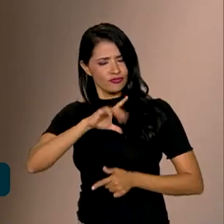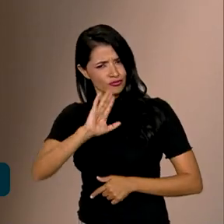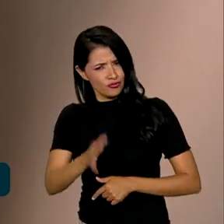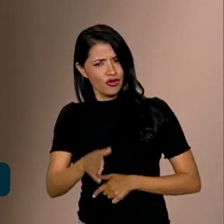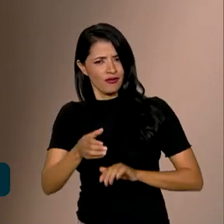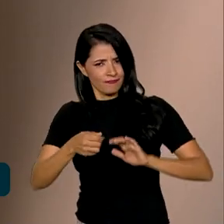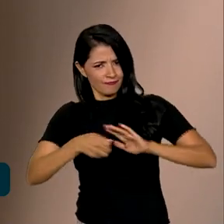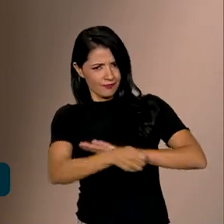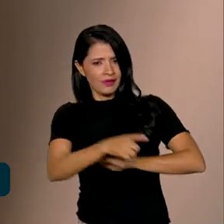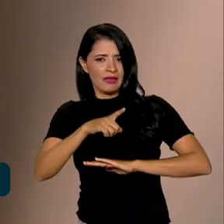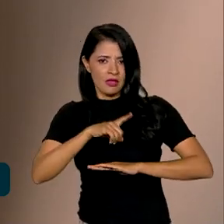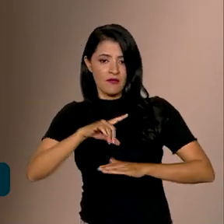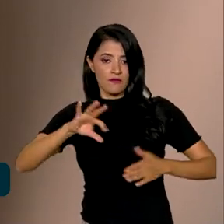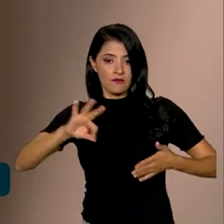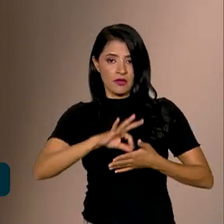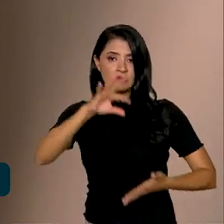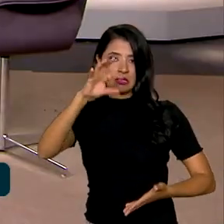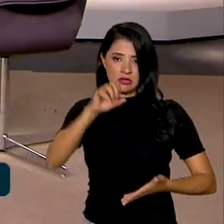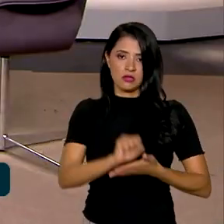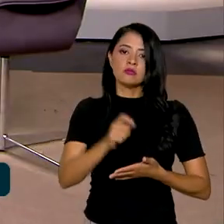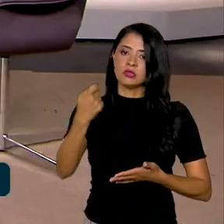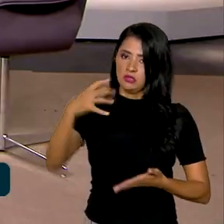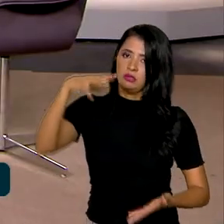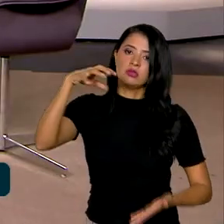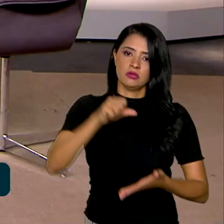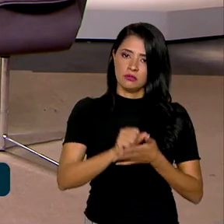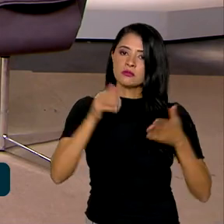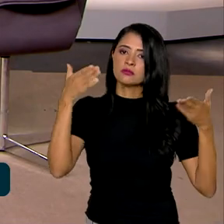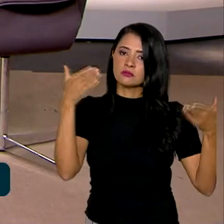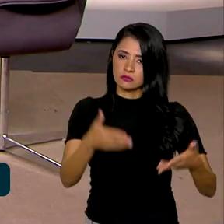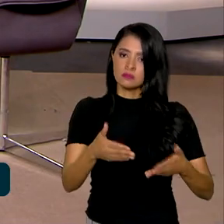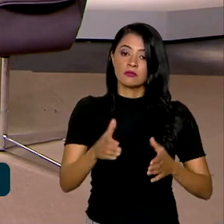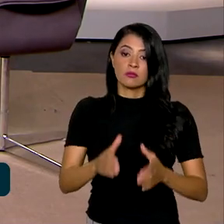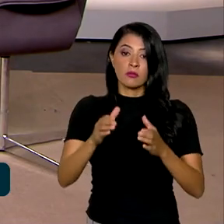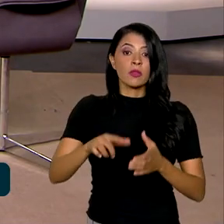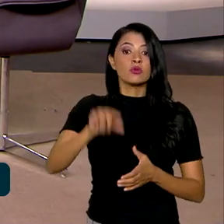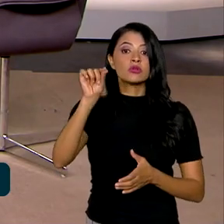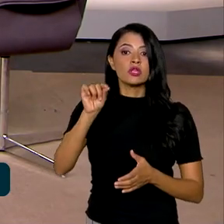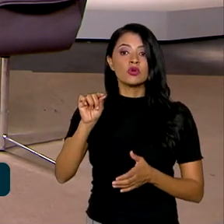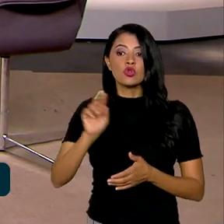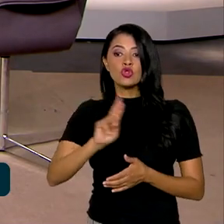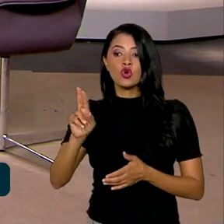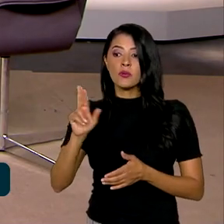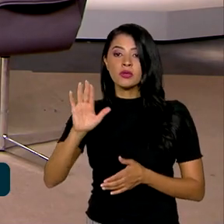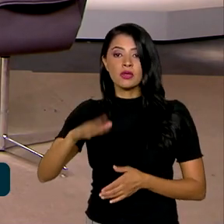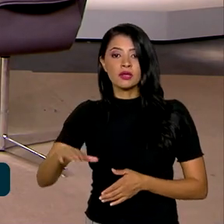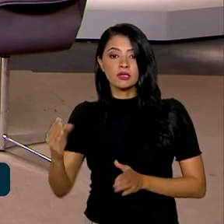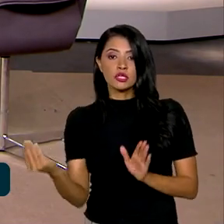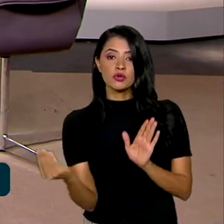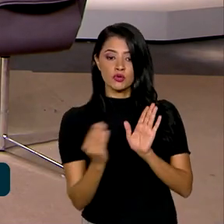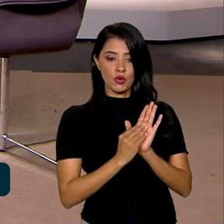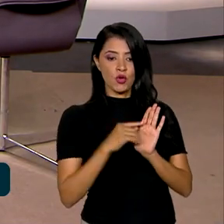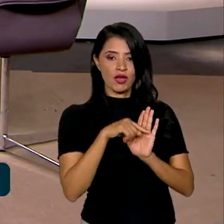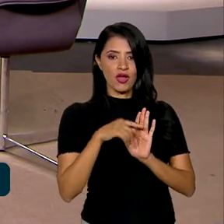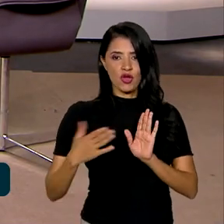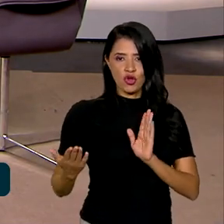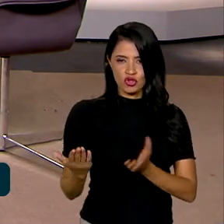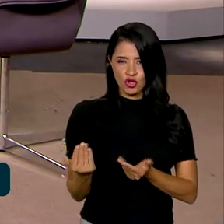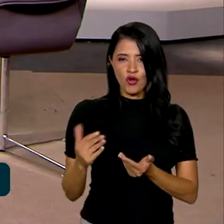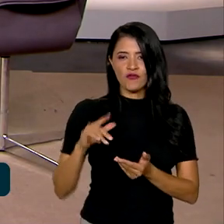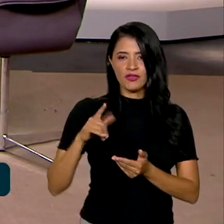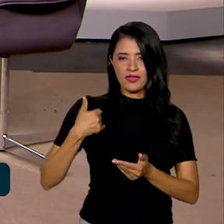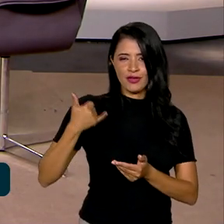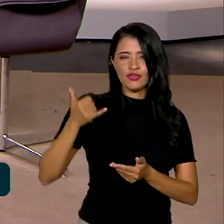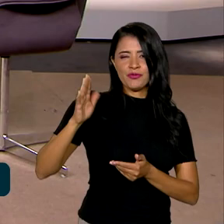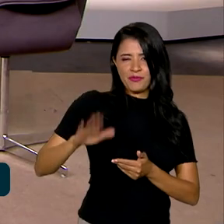faz o cadastro, tem que se cadastrar para participar do sorteio, indicar o nome da criança, do jovem com menos de 18 anos,